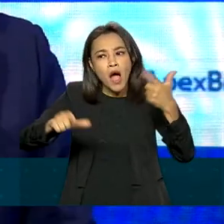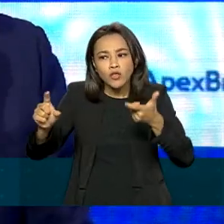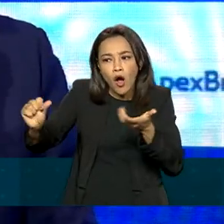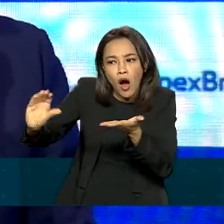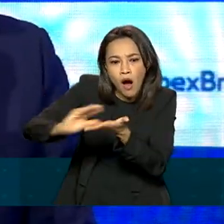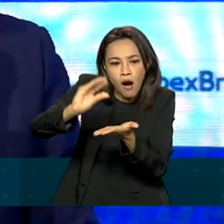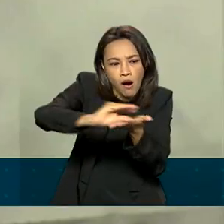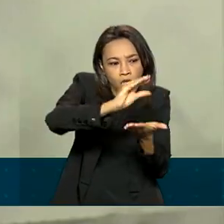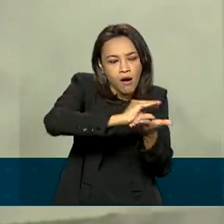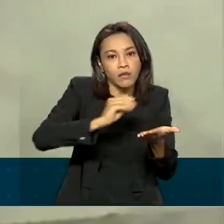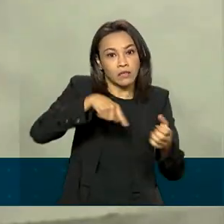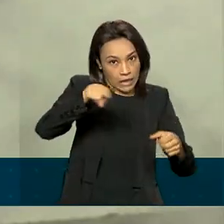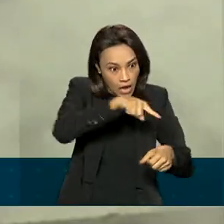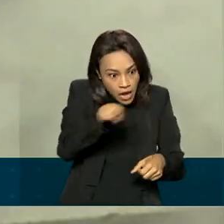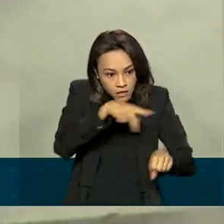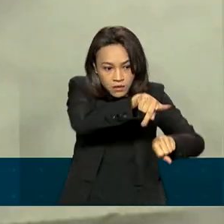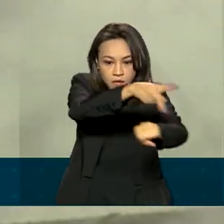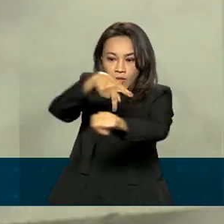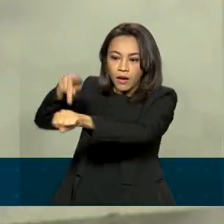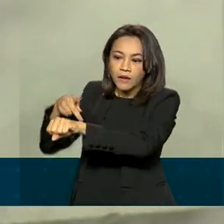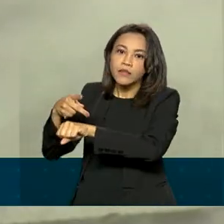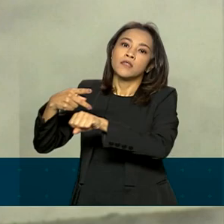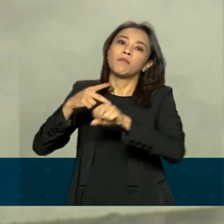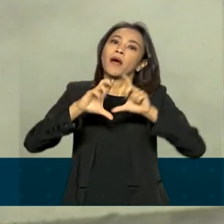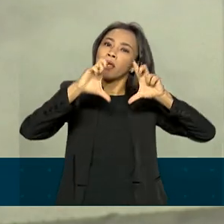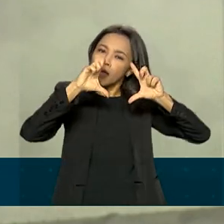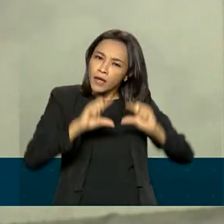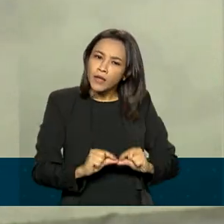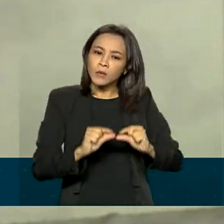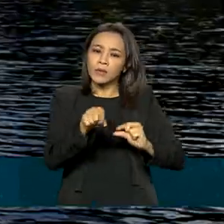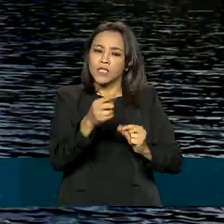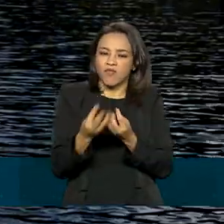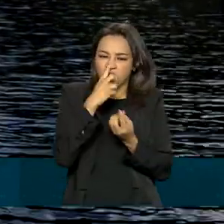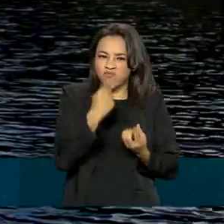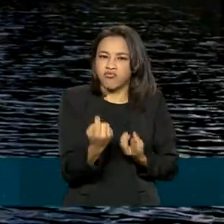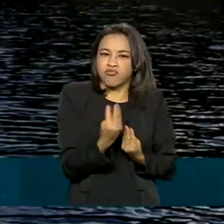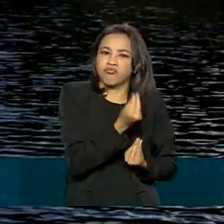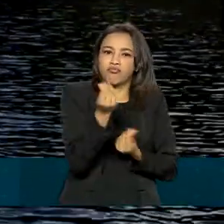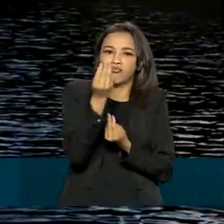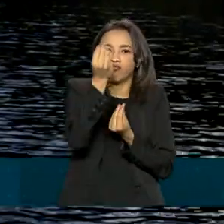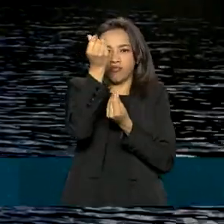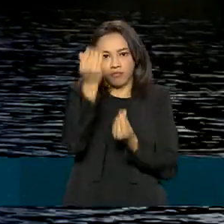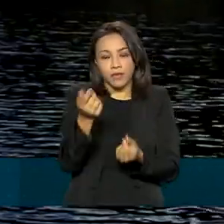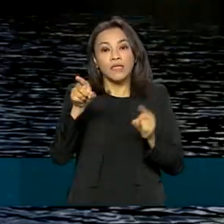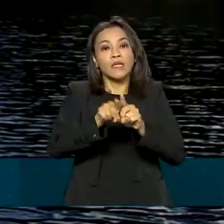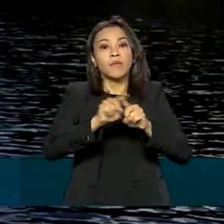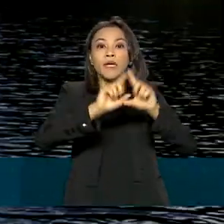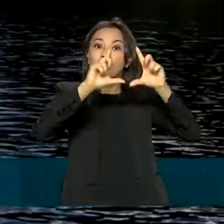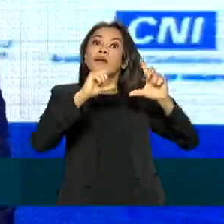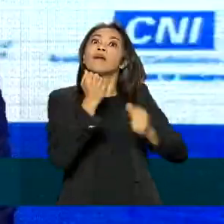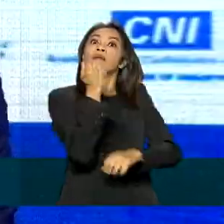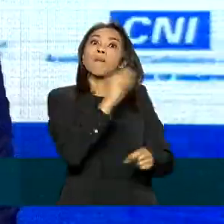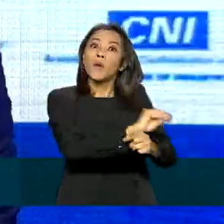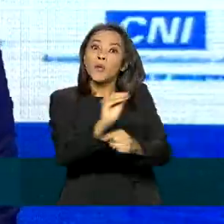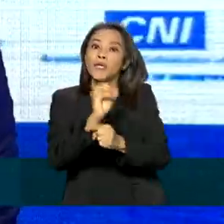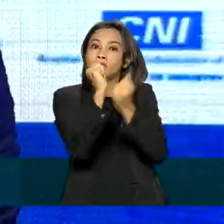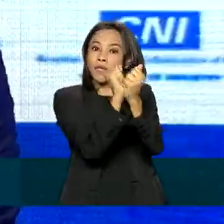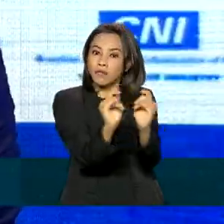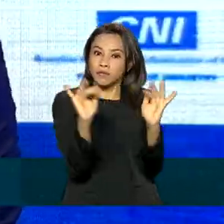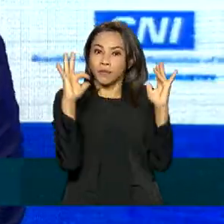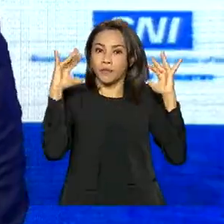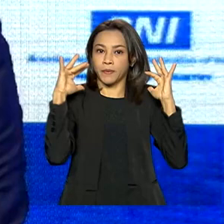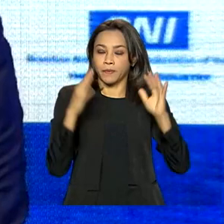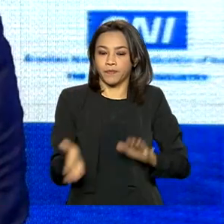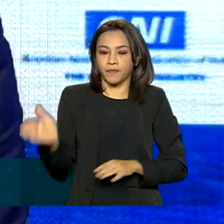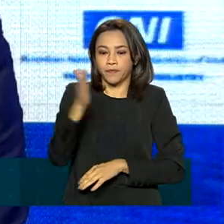países desenvolvidos para financiar a redução das emissões de carbono e a proteção das florestas. Antes da COP